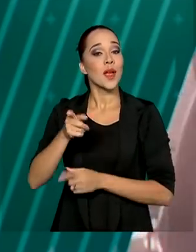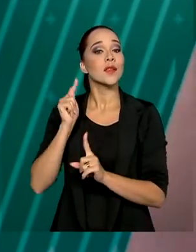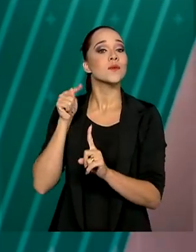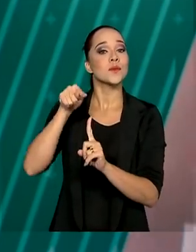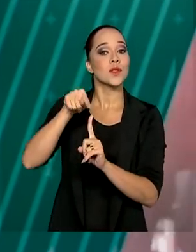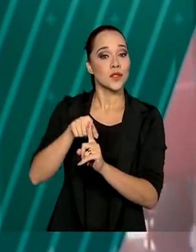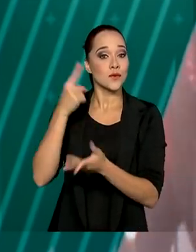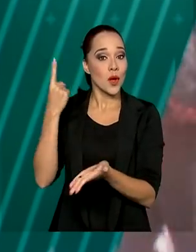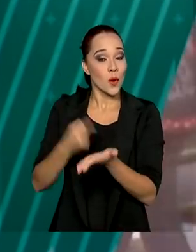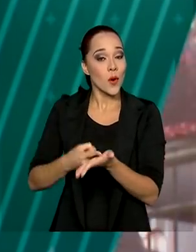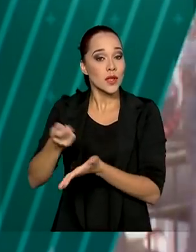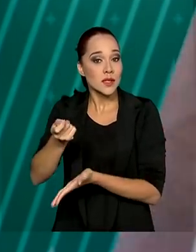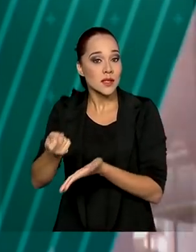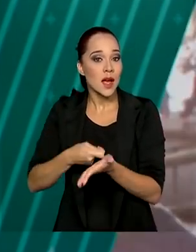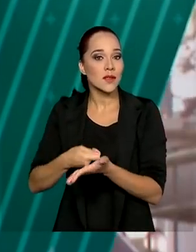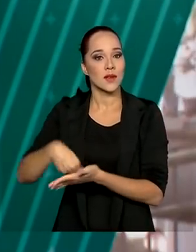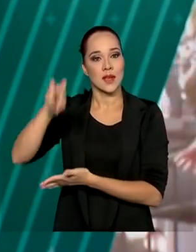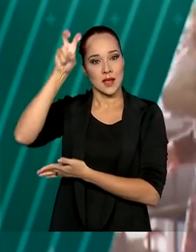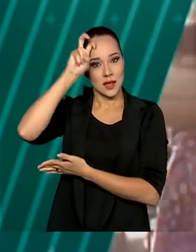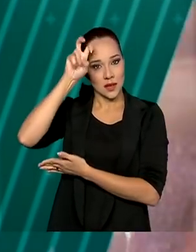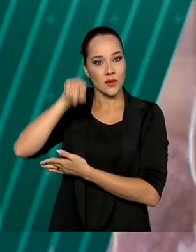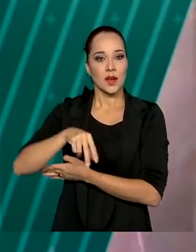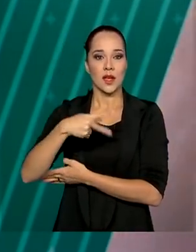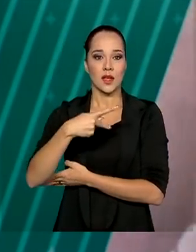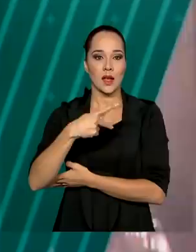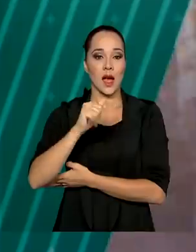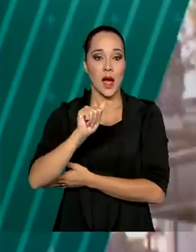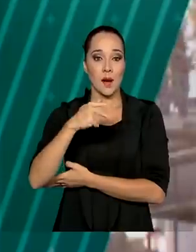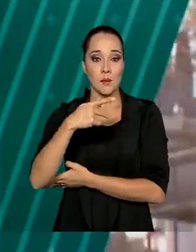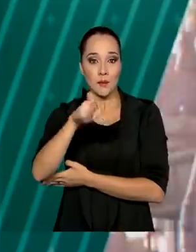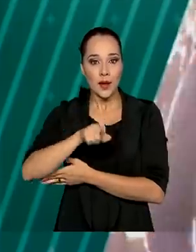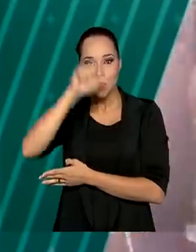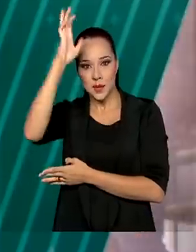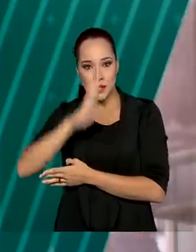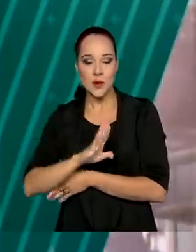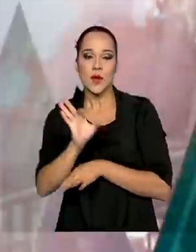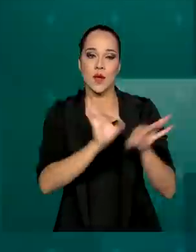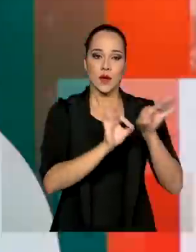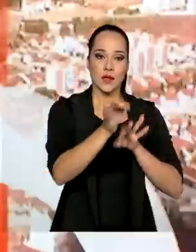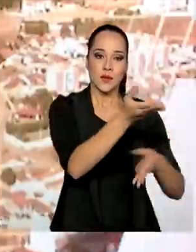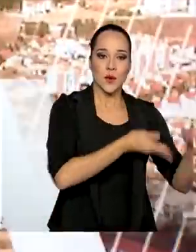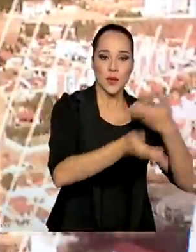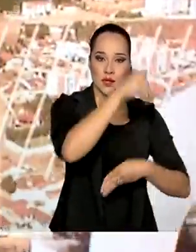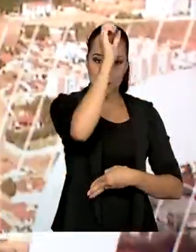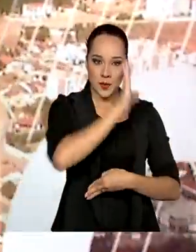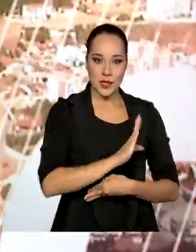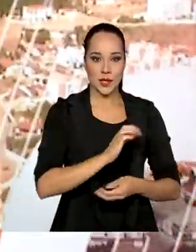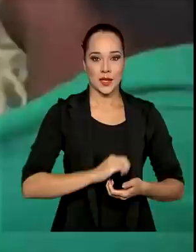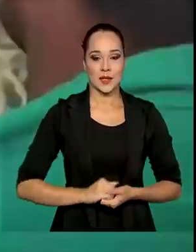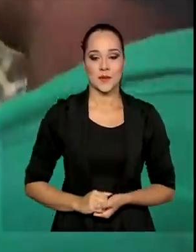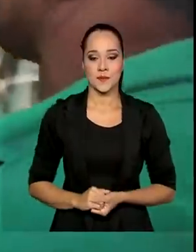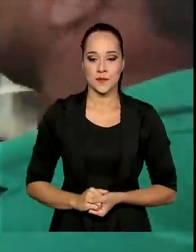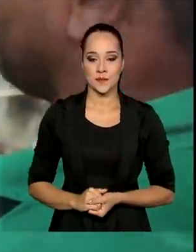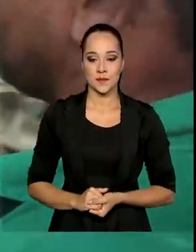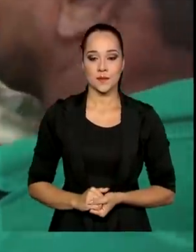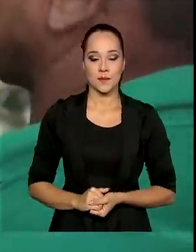é a meta de um acordo assinado nesta quinta-feira entre a Apex Brasil e a Organização das Cooperativas Brasileiras.